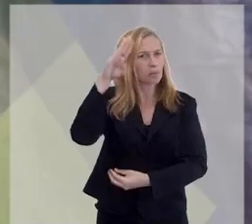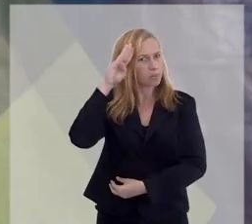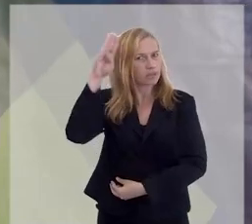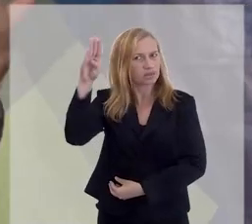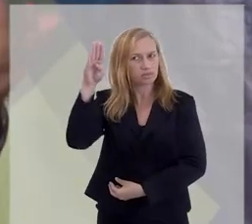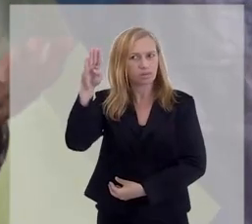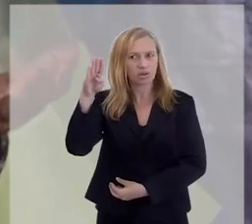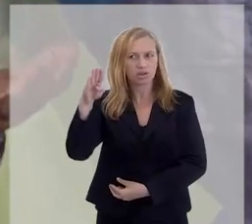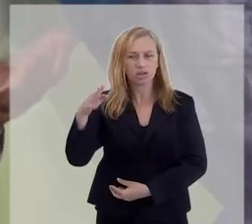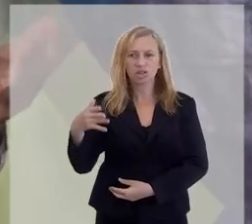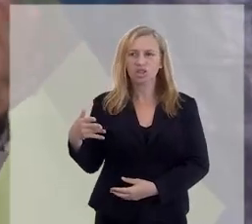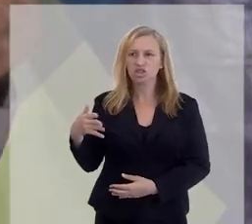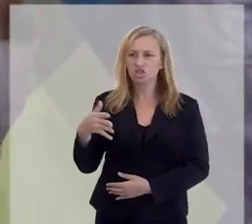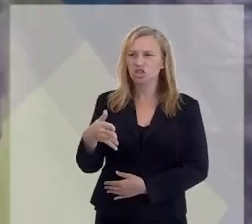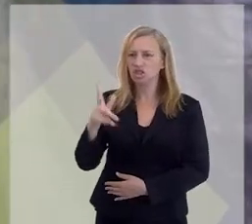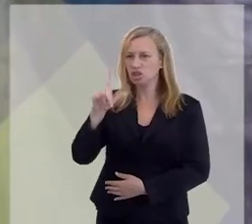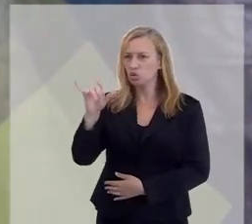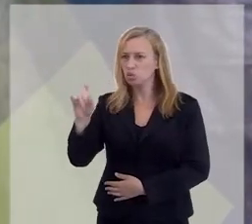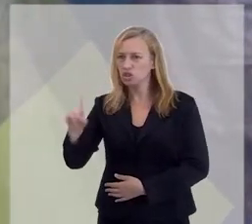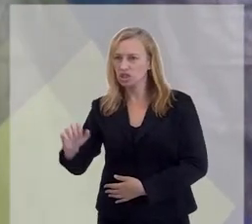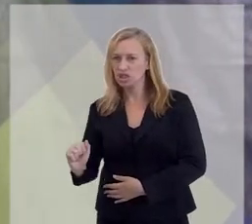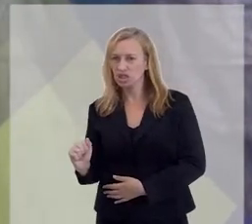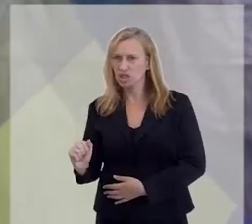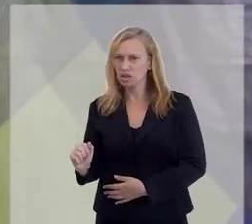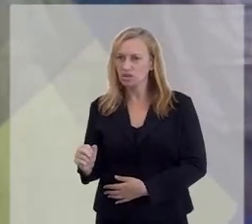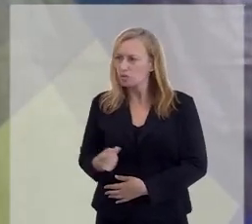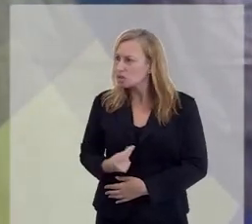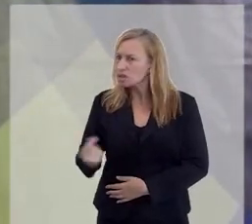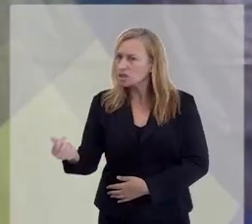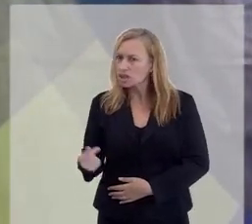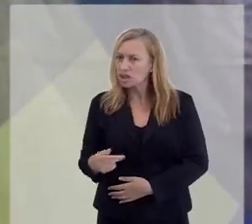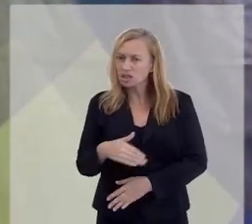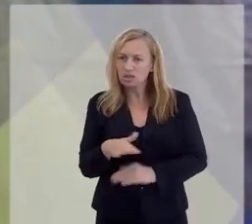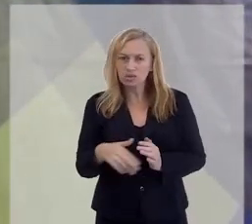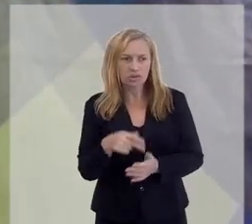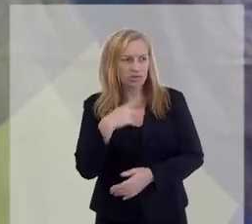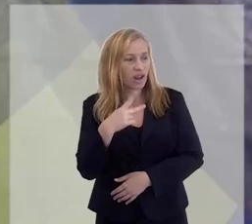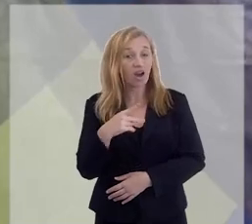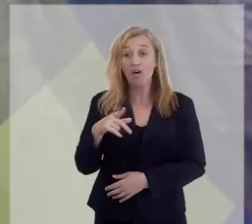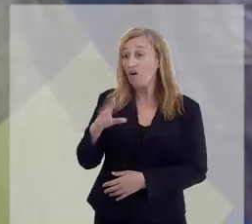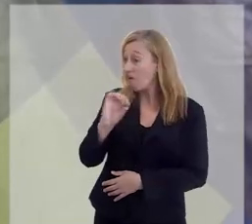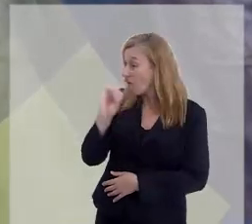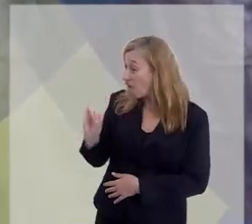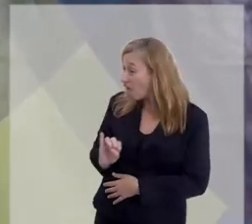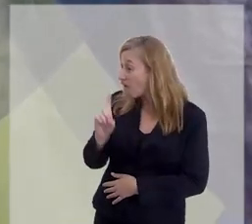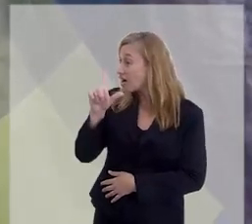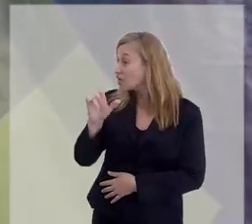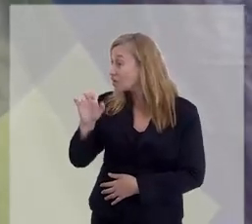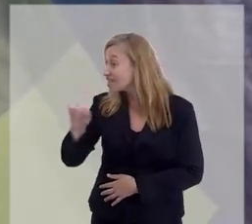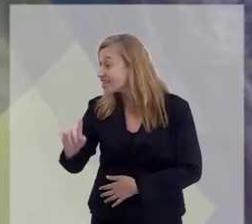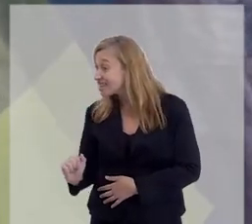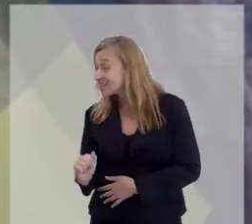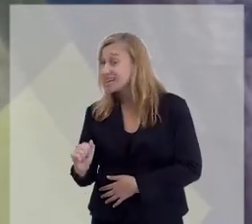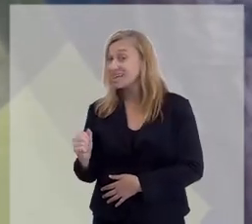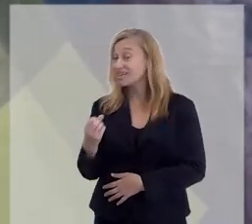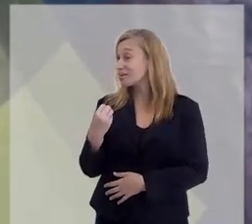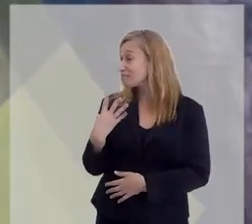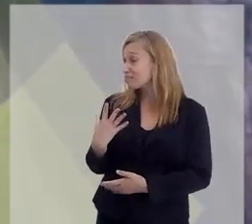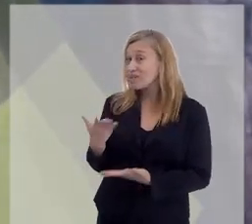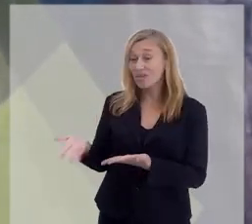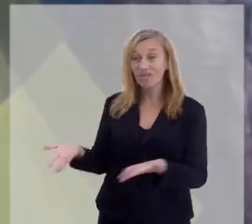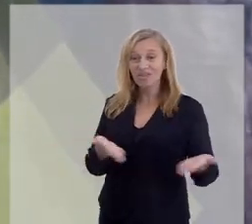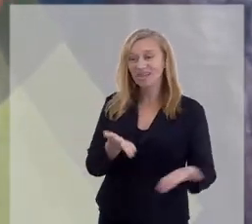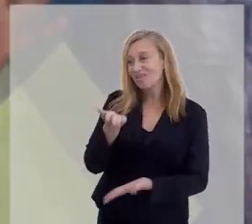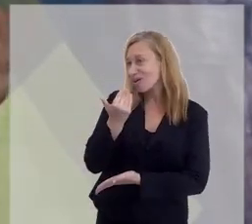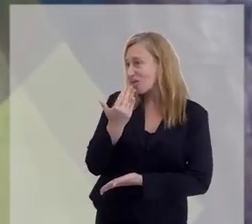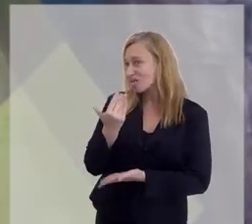principal vem pela Luzia. Quando você sai, todo mundo já... Oi, Luzia! Que prazer!